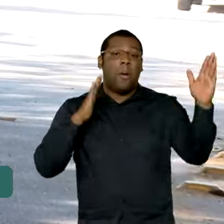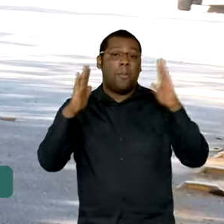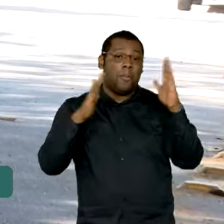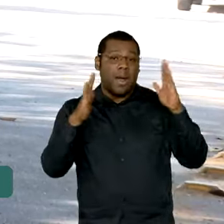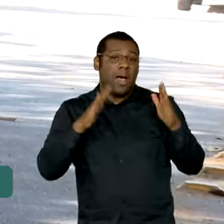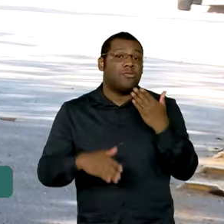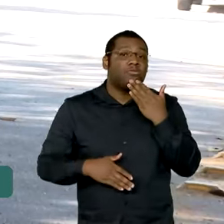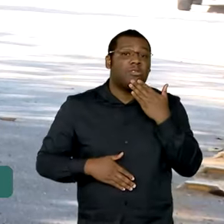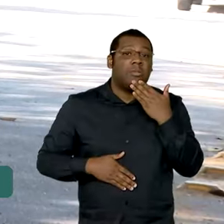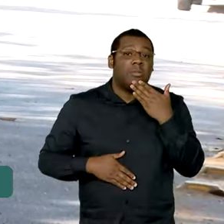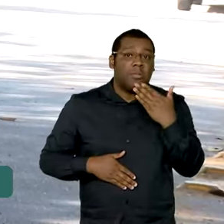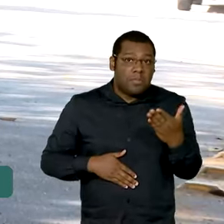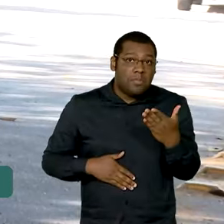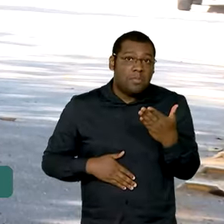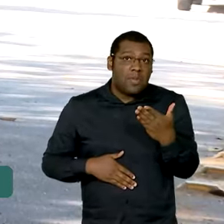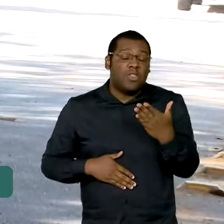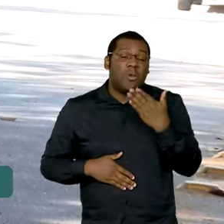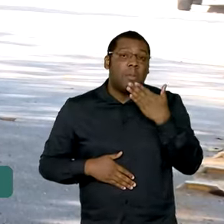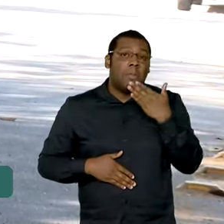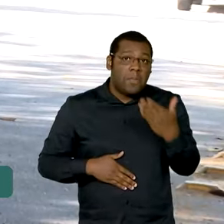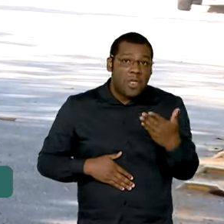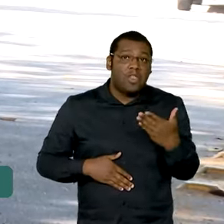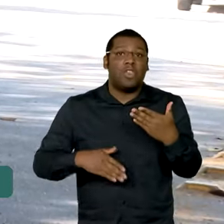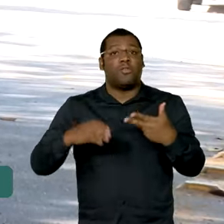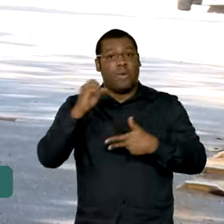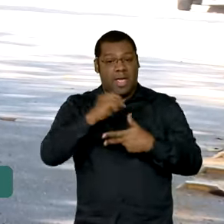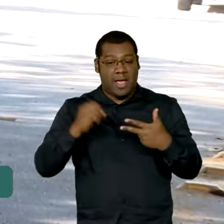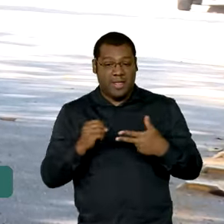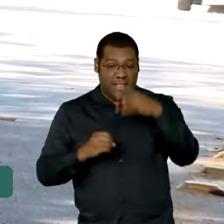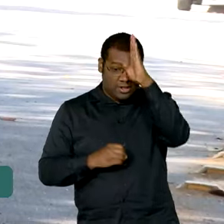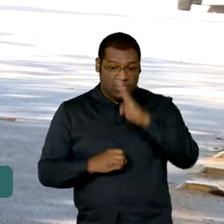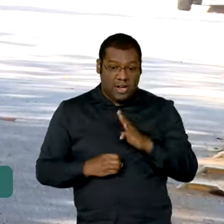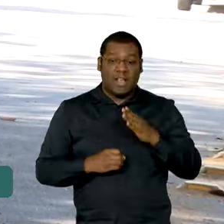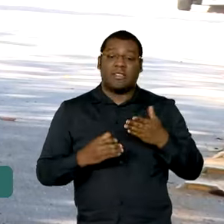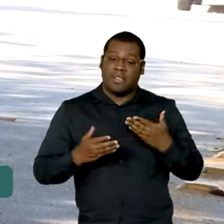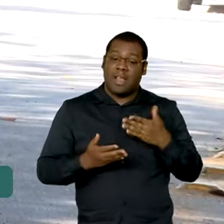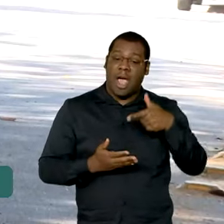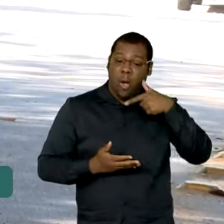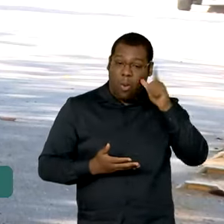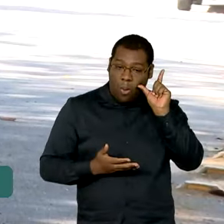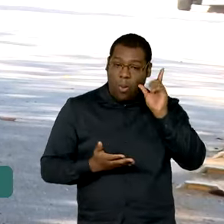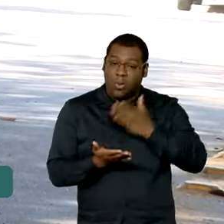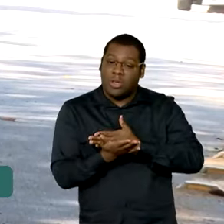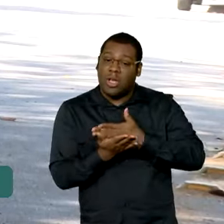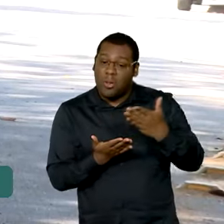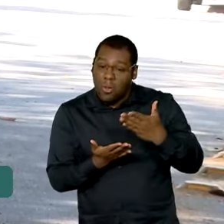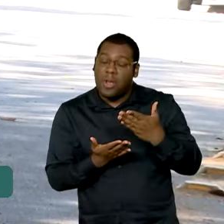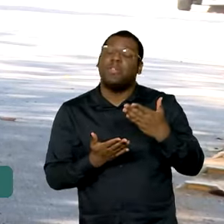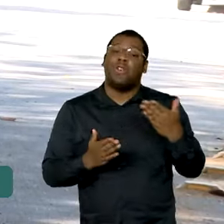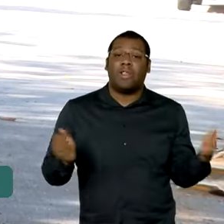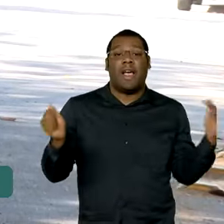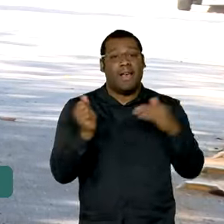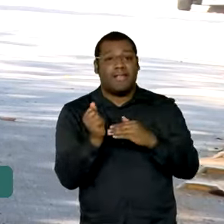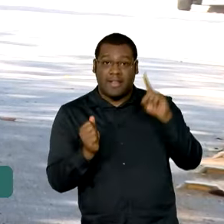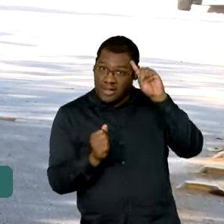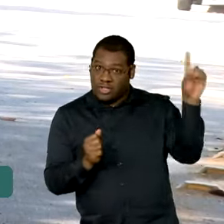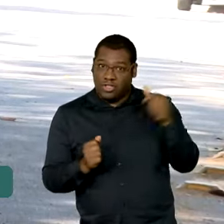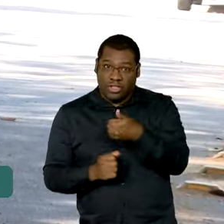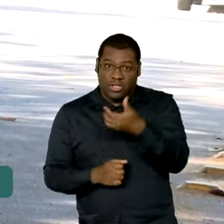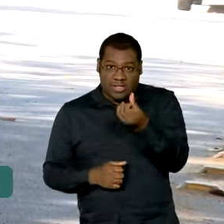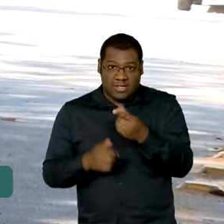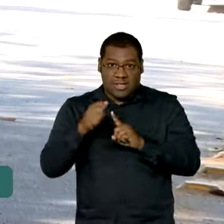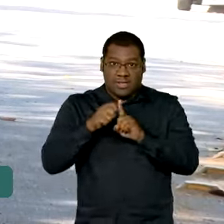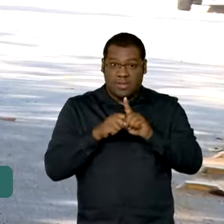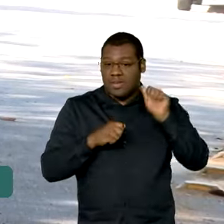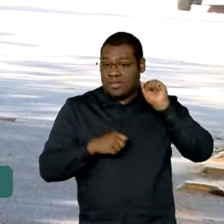no Enem começou ontem e vai até o dia 26 de abril. pedido deve ser feito na página do estudante, que